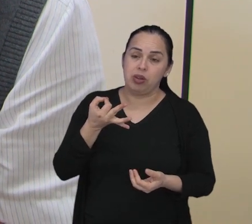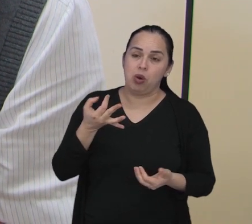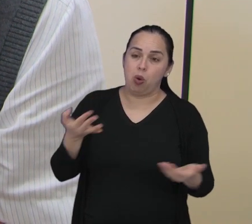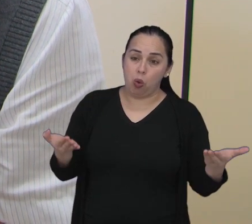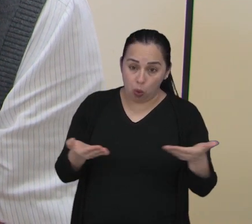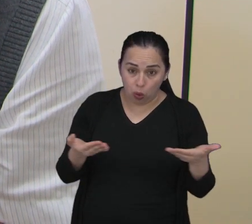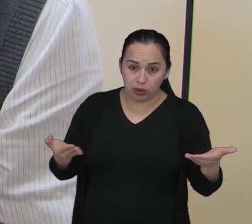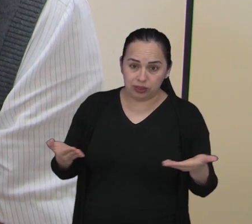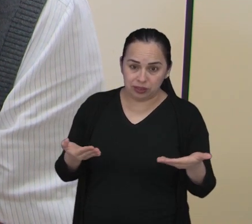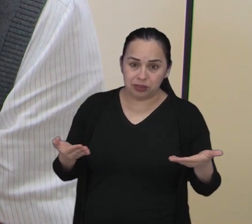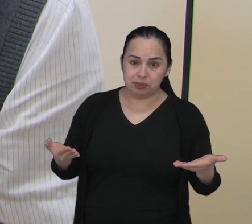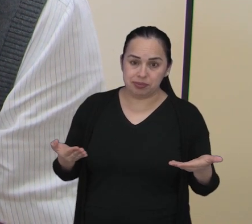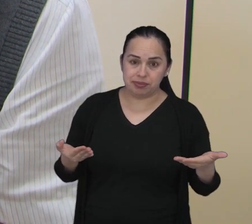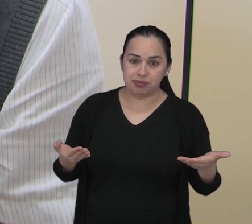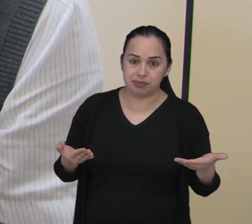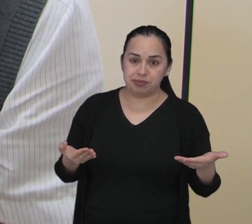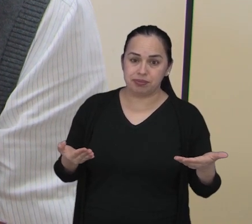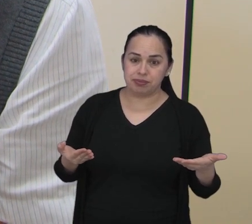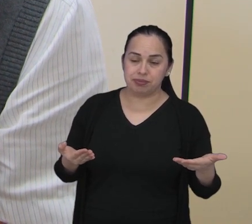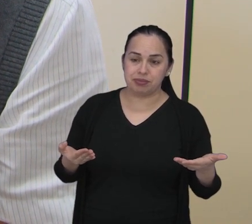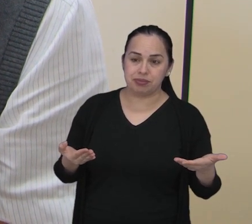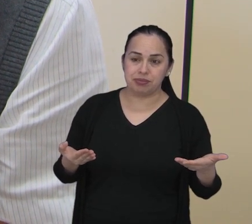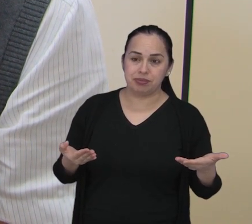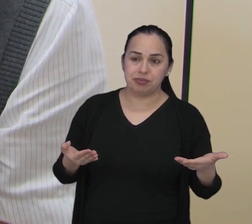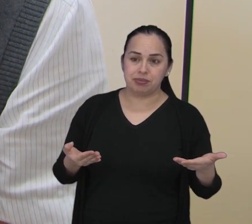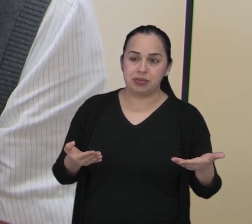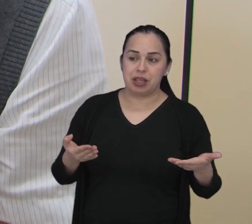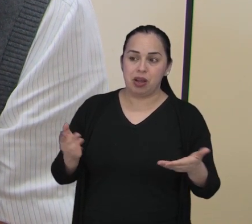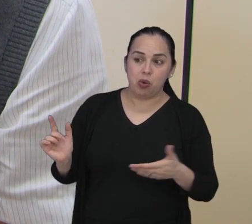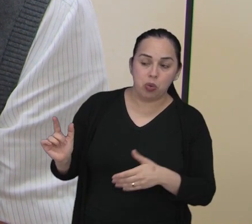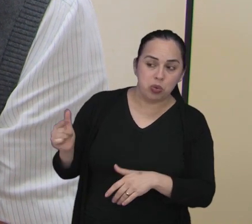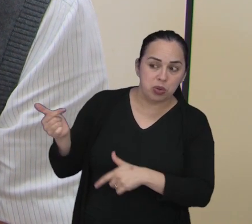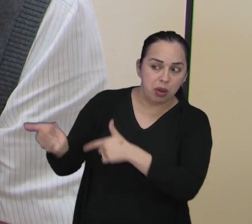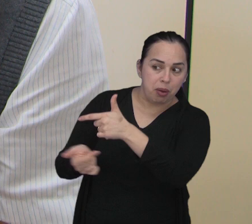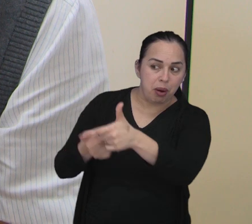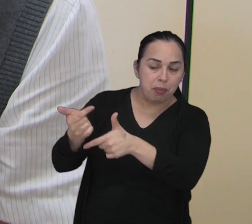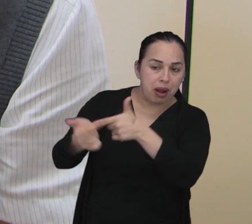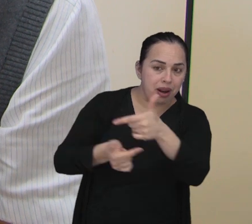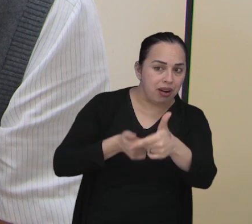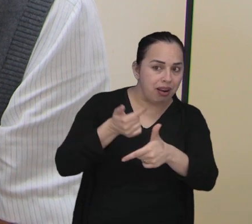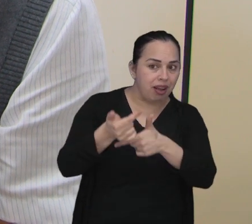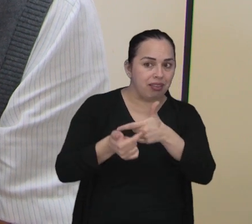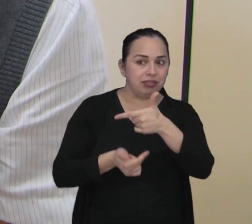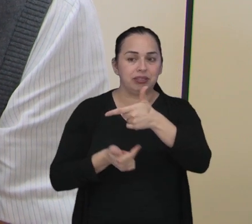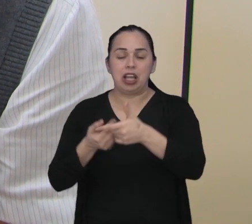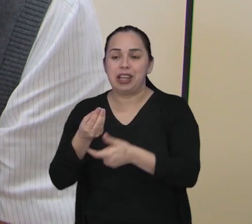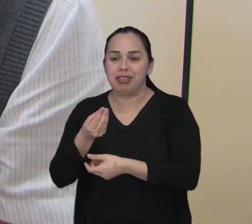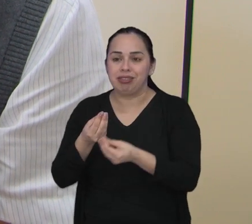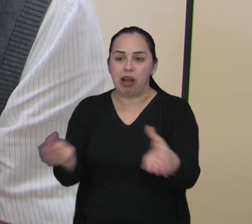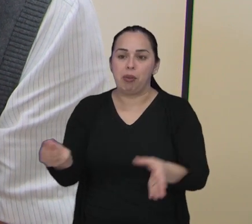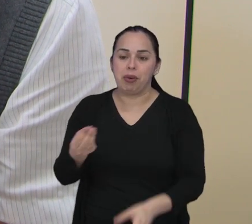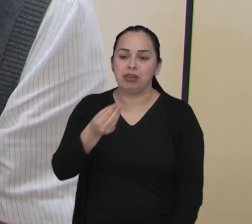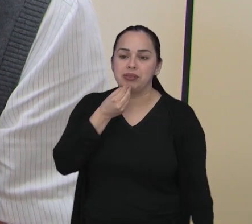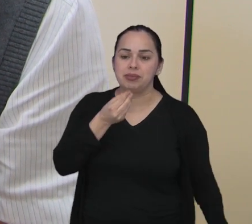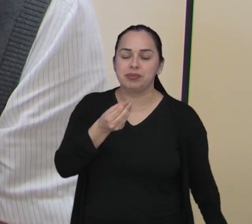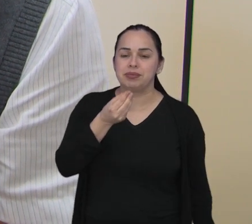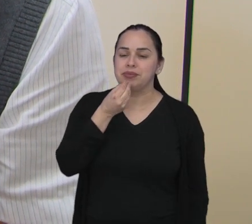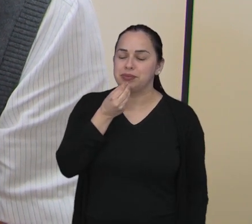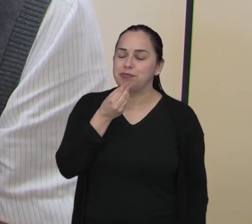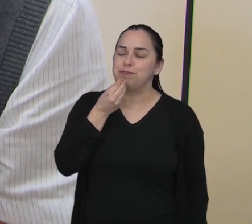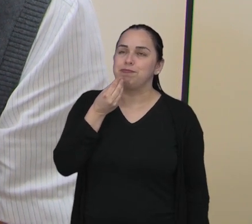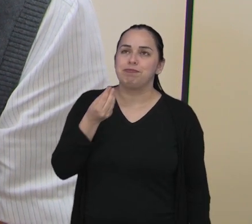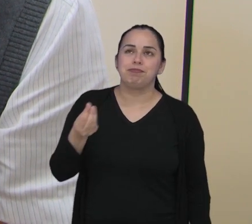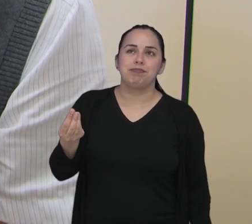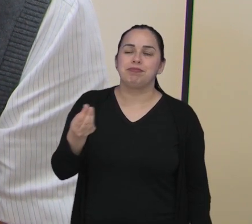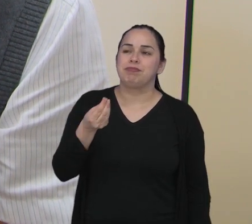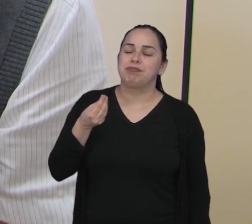a geração de emprego e gerar oportunidade é um